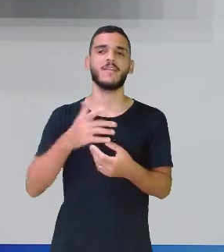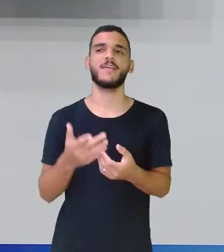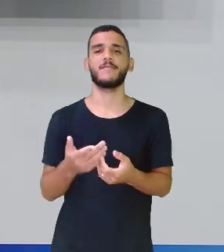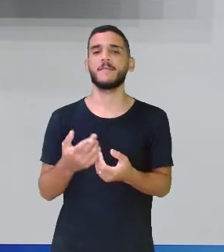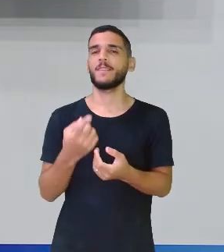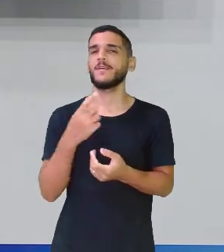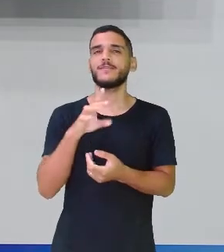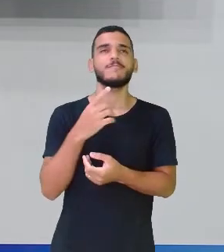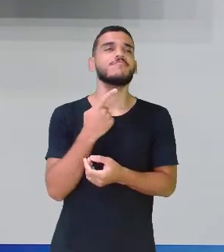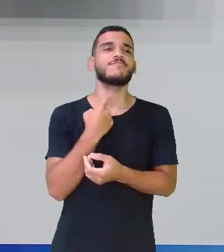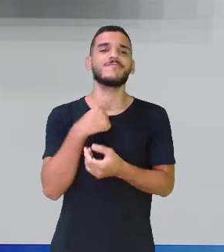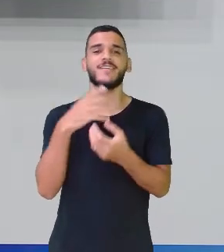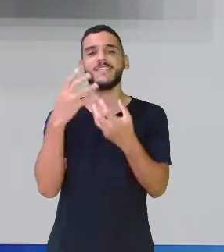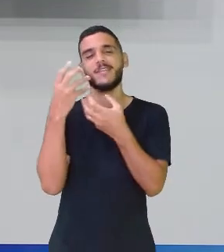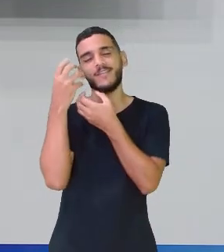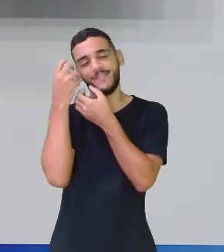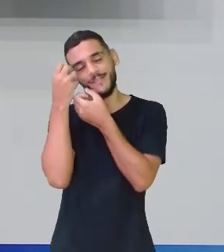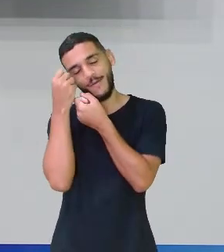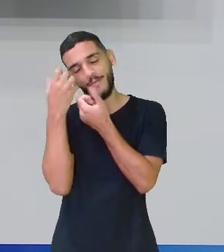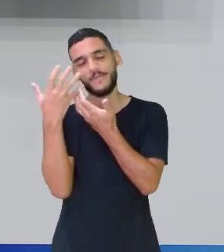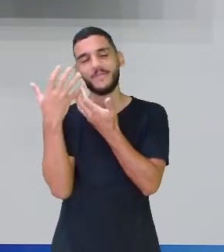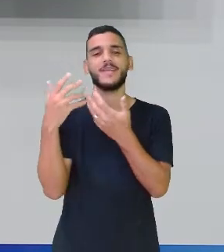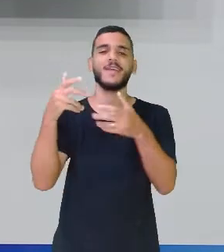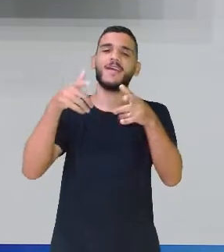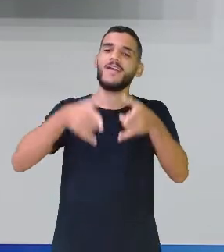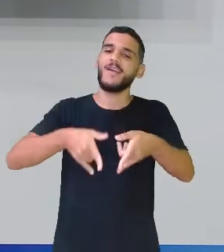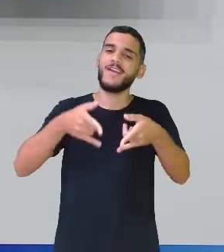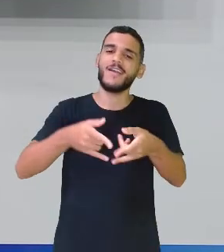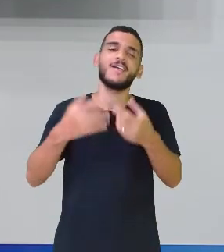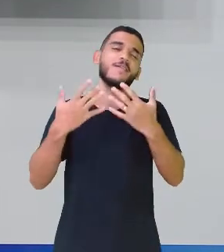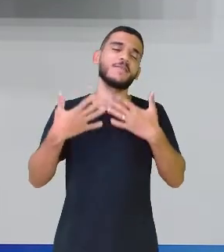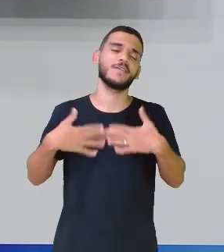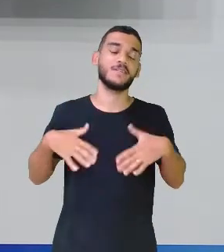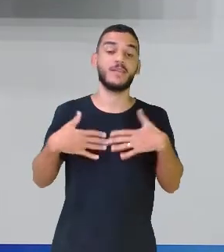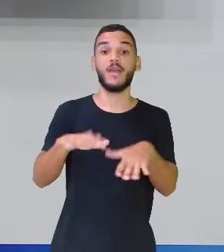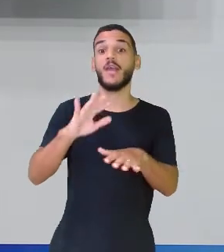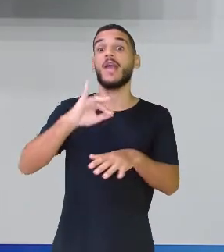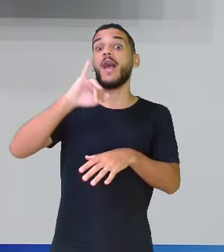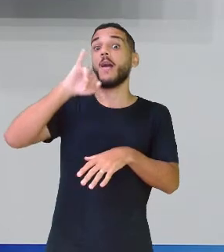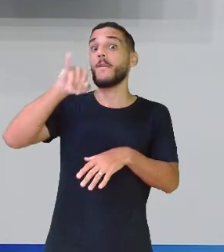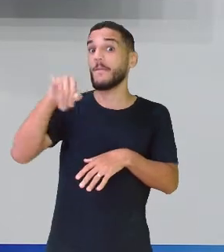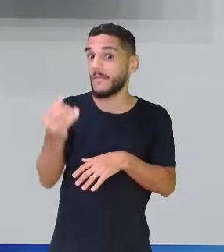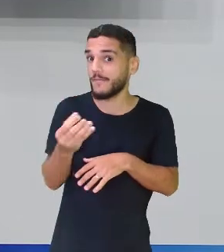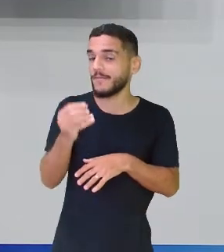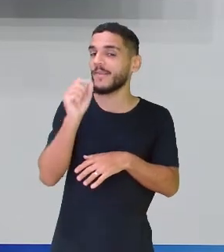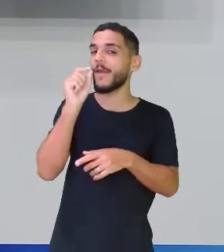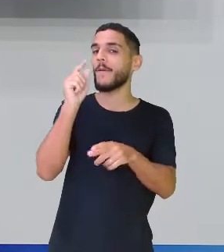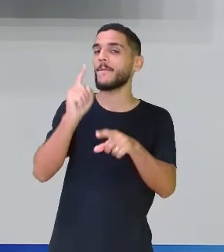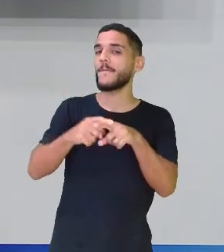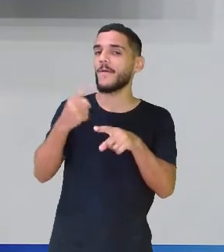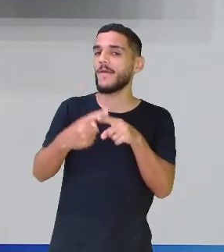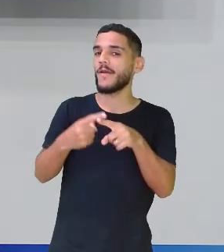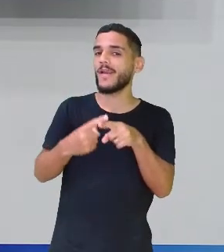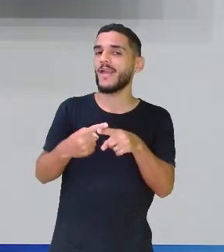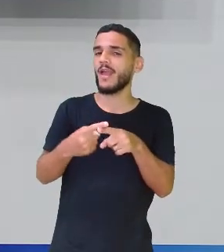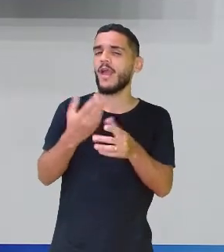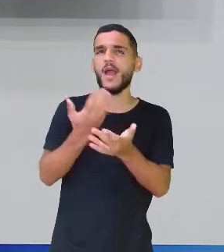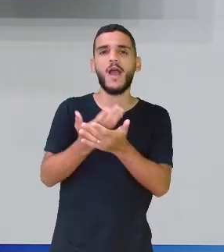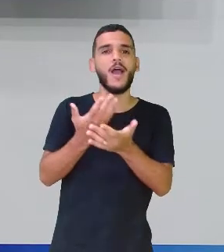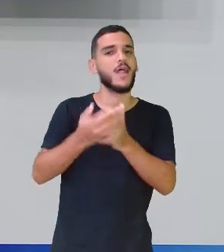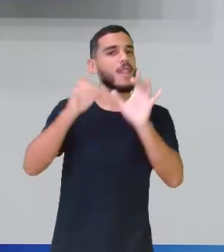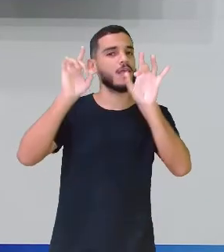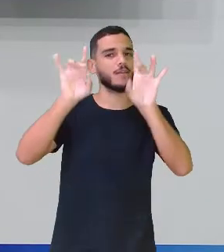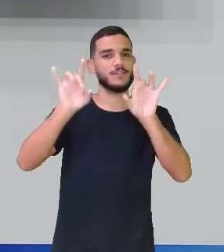dá vontade de ficar na cama. Então, aproveita, porque essa aula agora é uma aula especial da